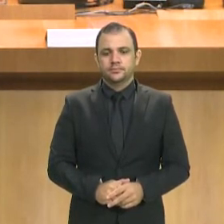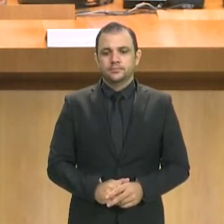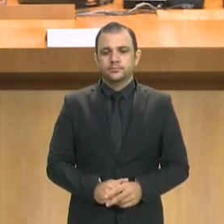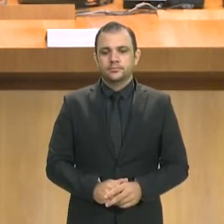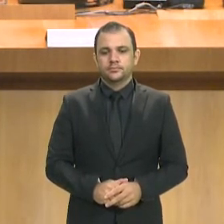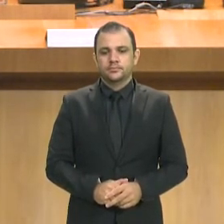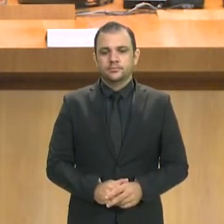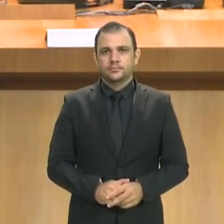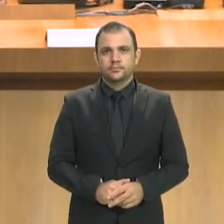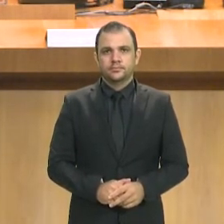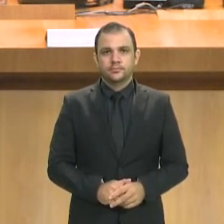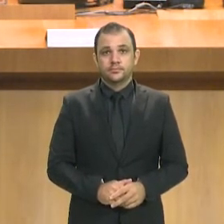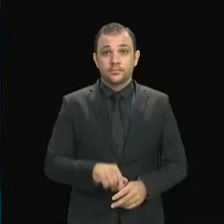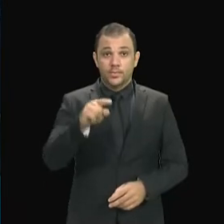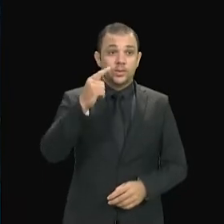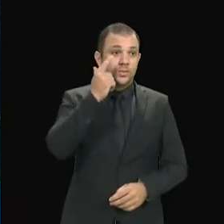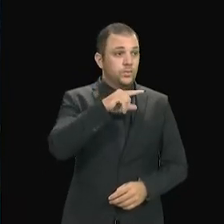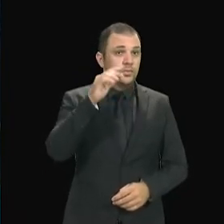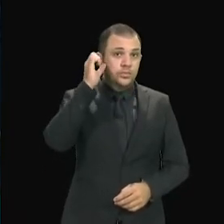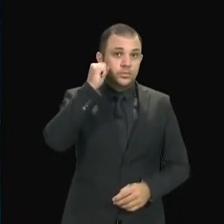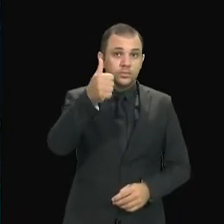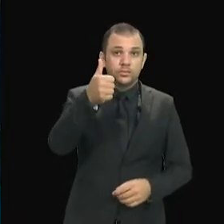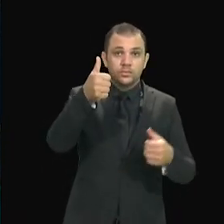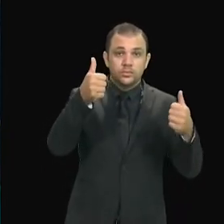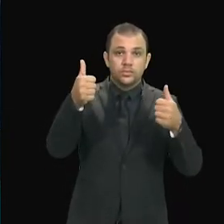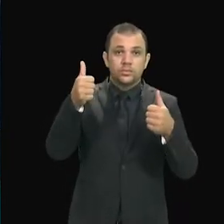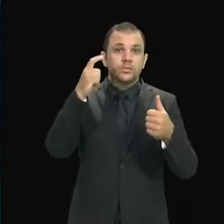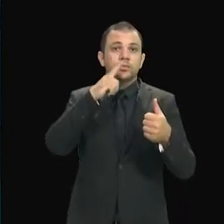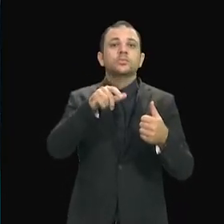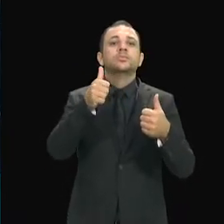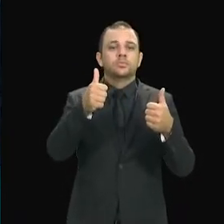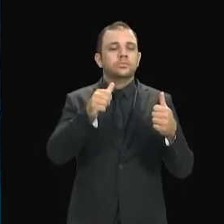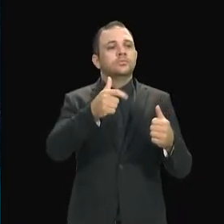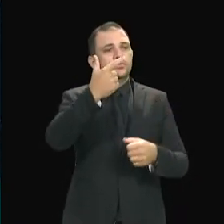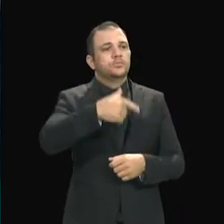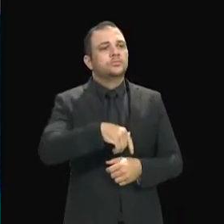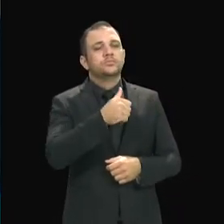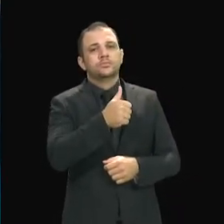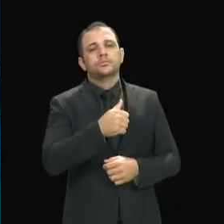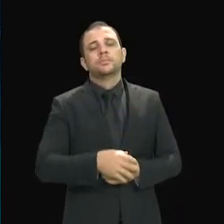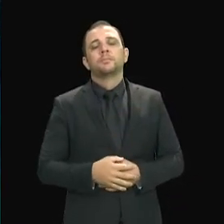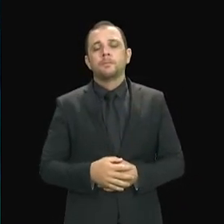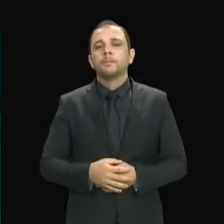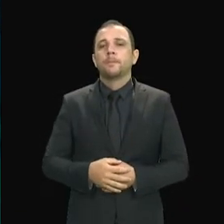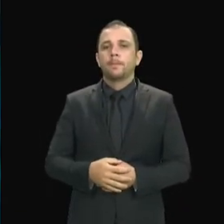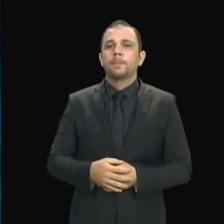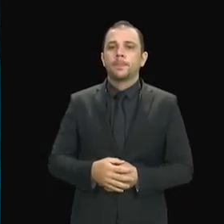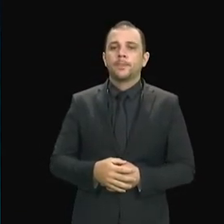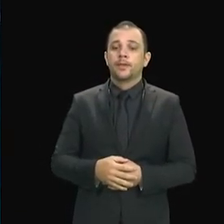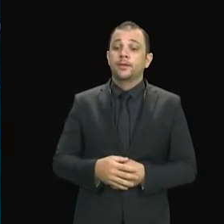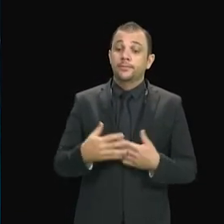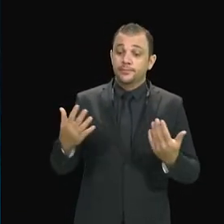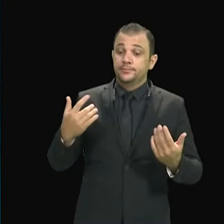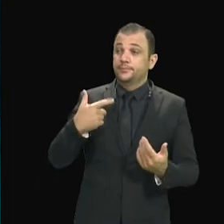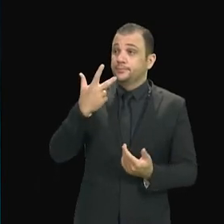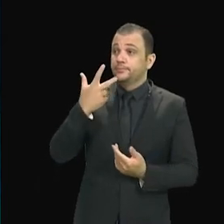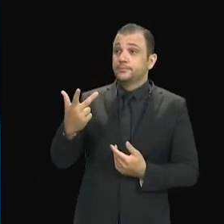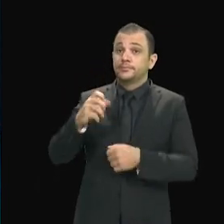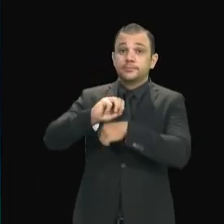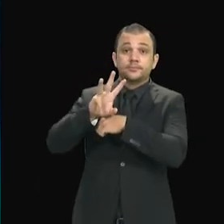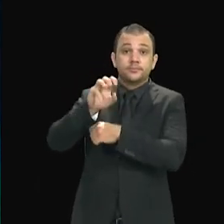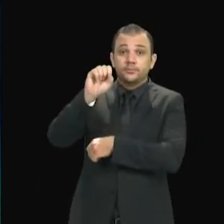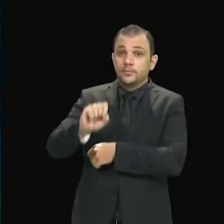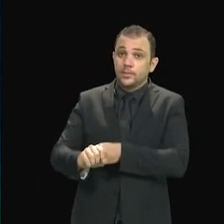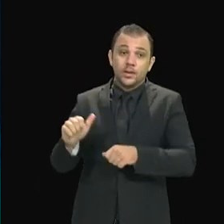Vossa Excelência consegue me ouvir, deputado? Agora, agora novamente, deputado. Obrigado. Eu dizia que a Uema Assumou mudou